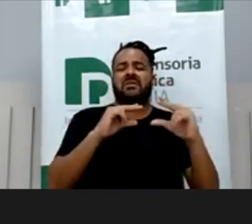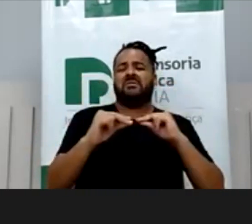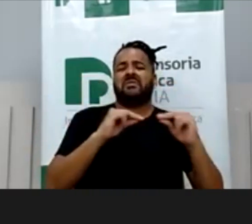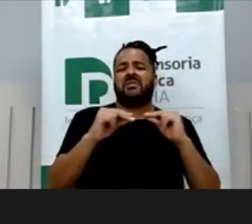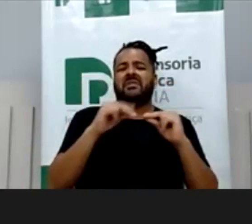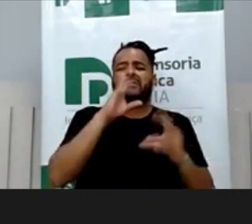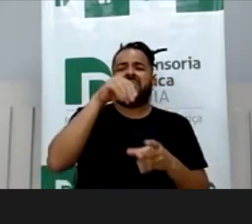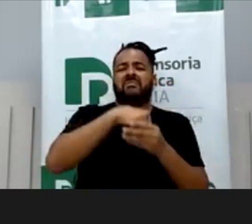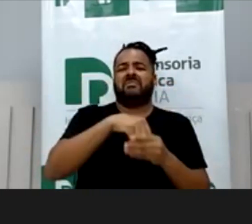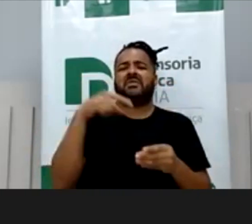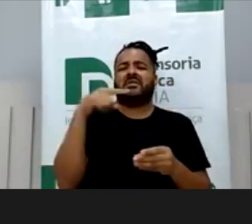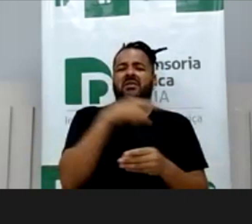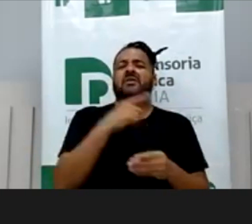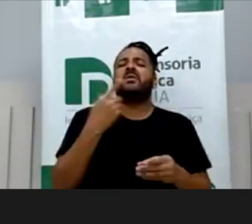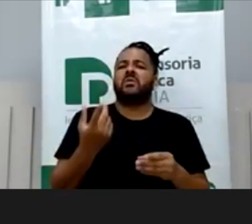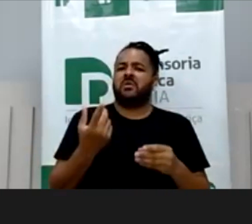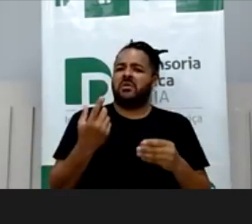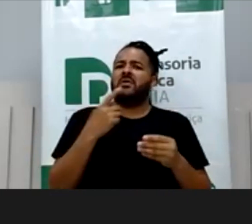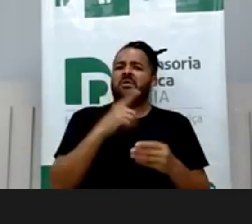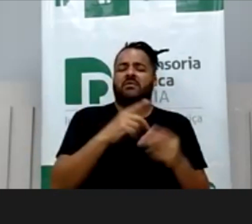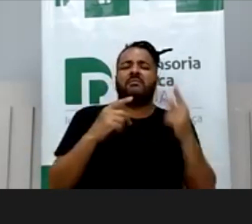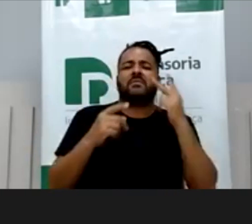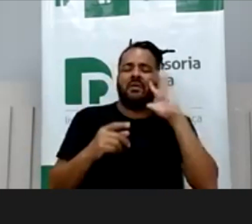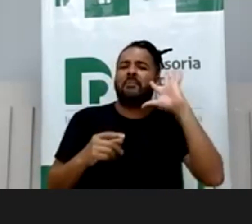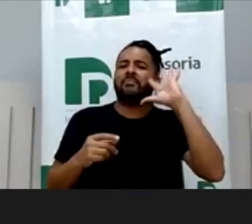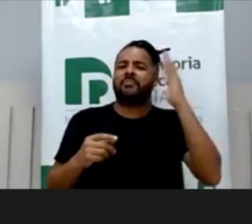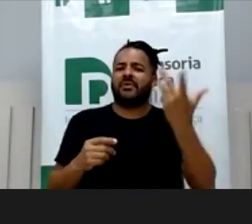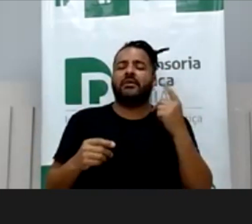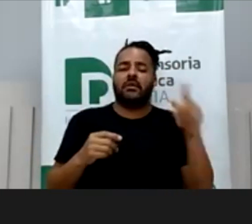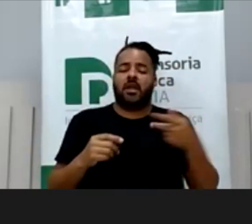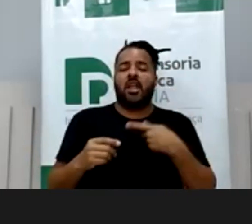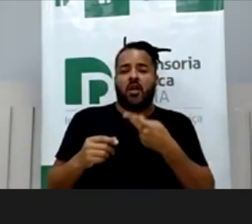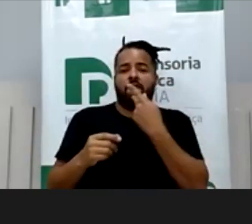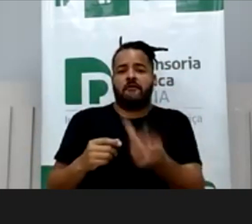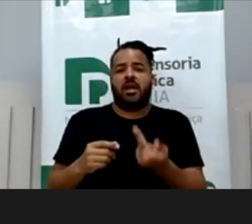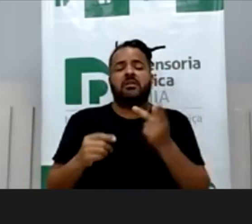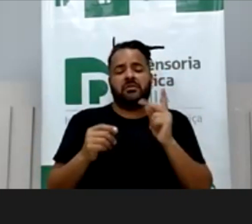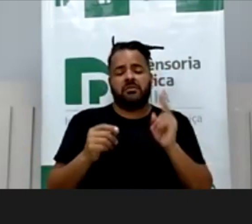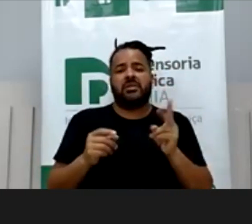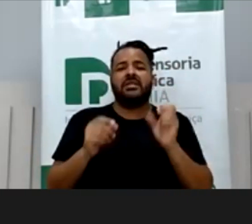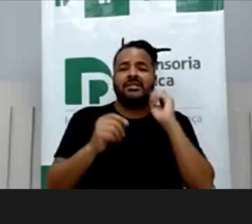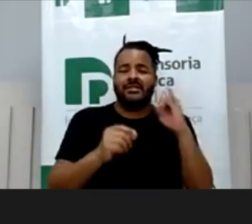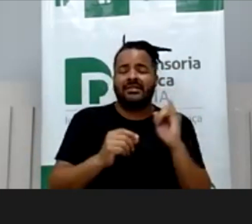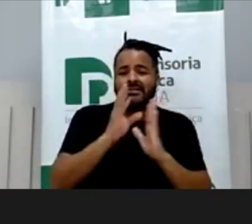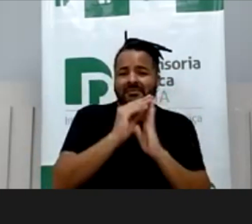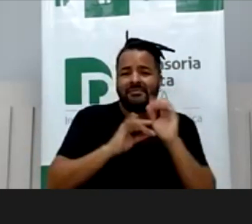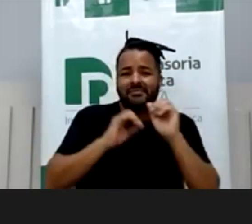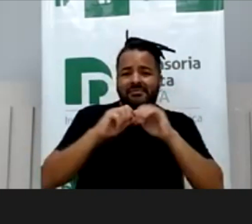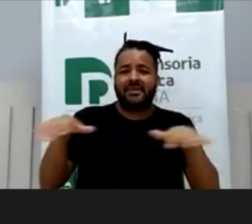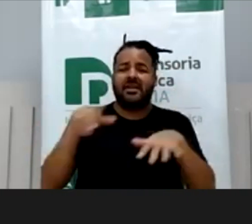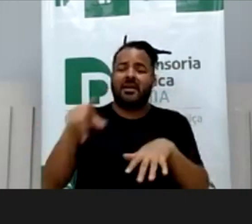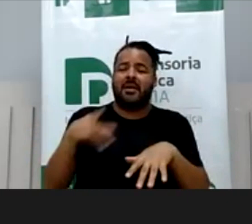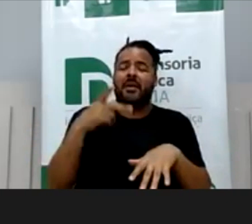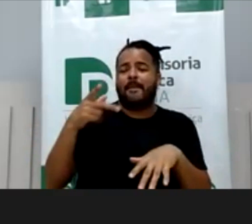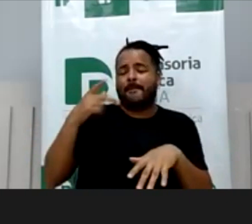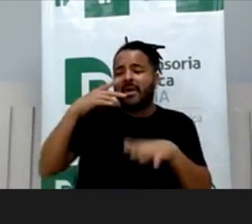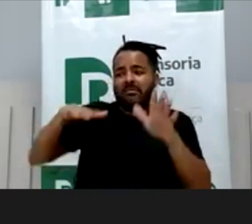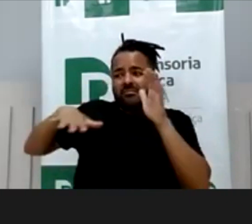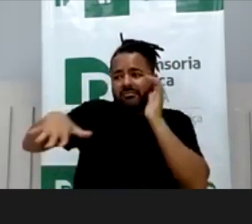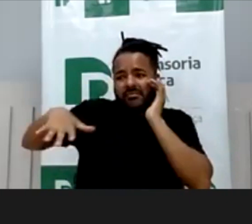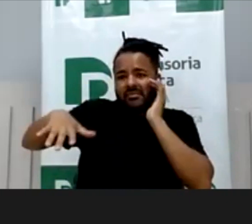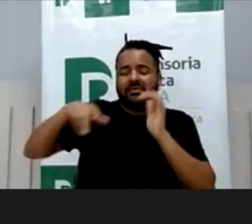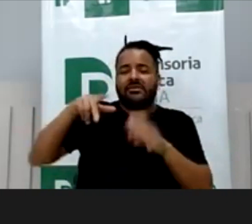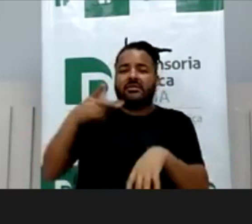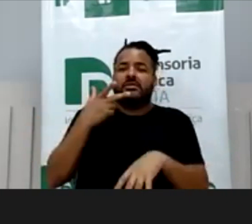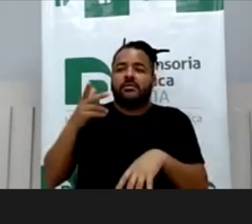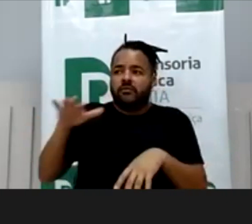presente. Dois pesos, duas medidas mesmo. É o que eu falei aqui, quando se pensa no charity, muitas vezes se condena o pai do funk, mas o blogueiro,